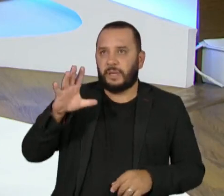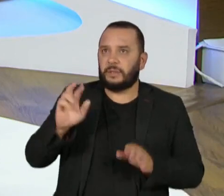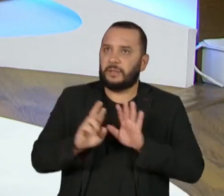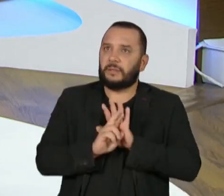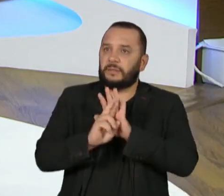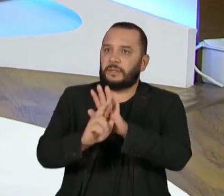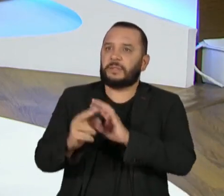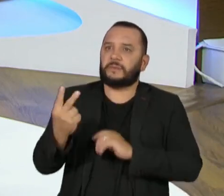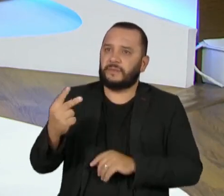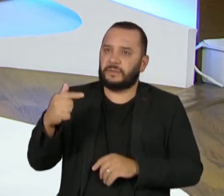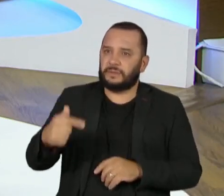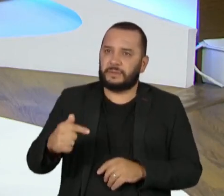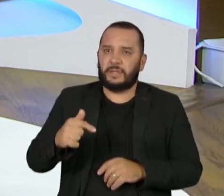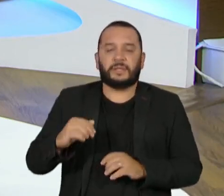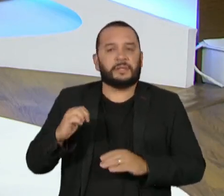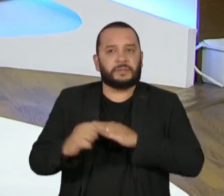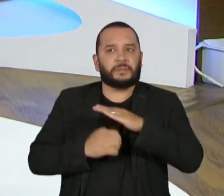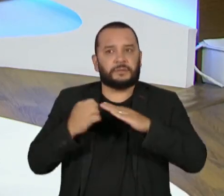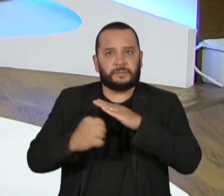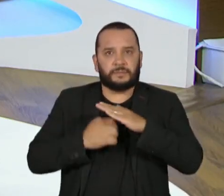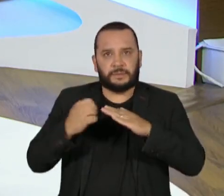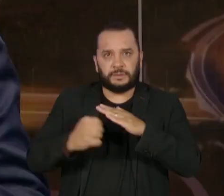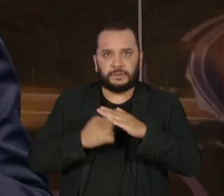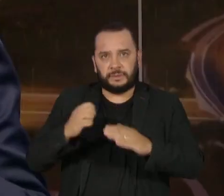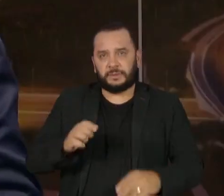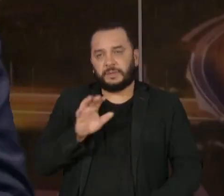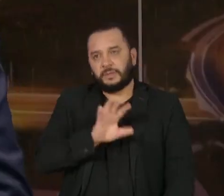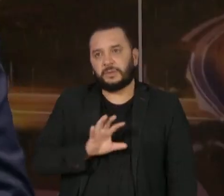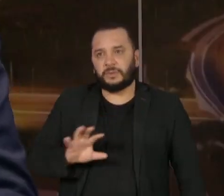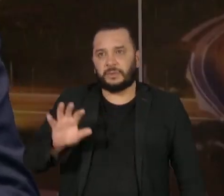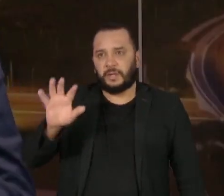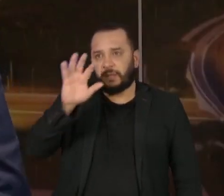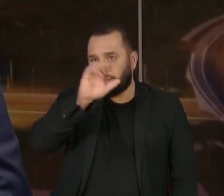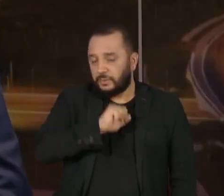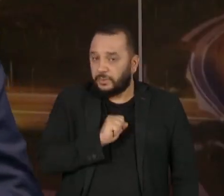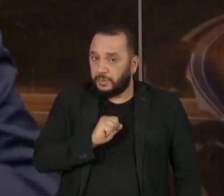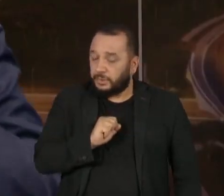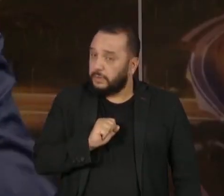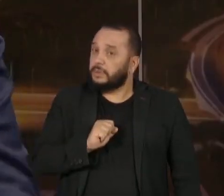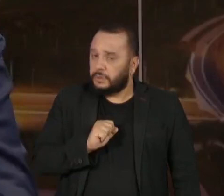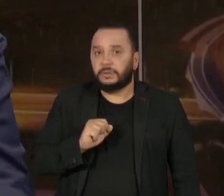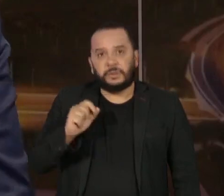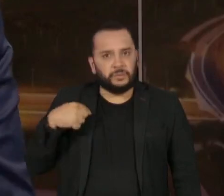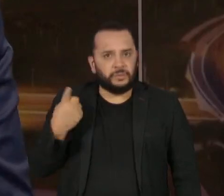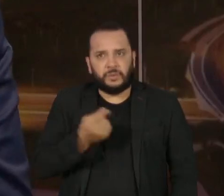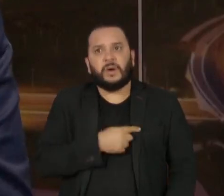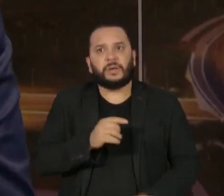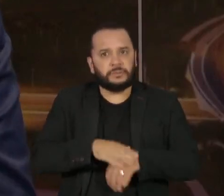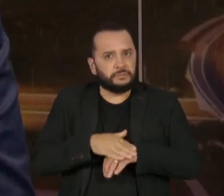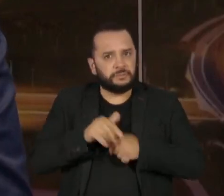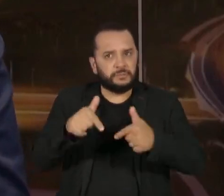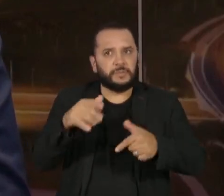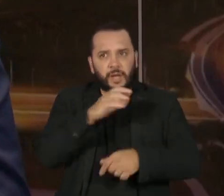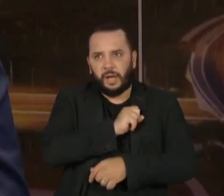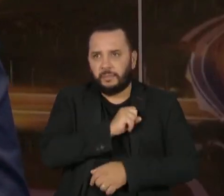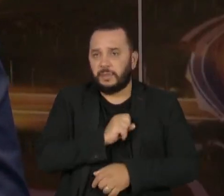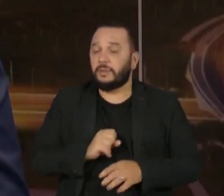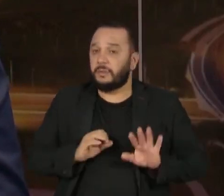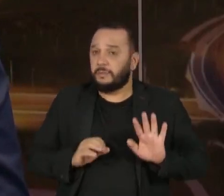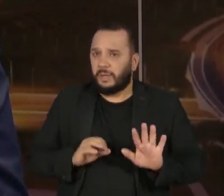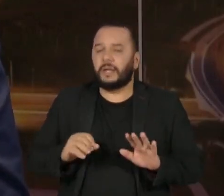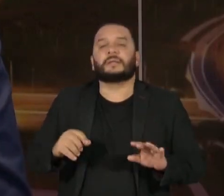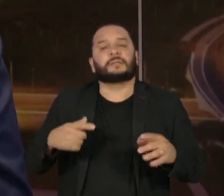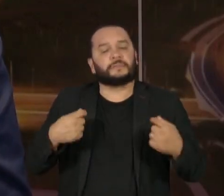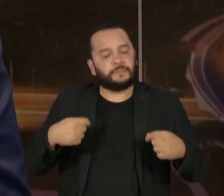empresas nos Estados. Então, faremos rapidamente, mas faremos um diálogo para que